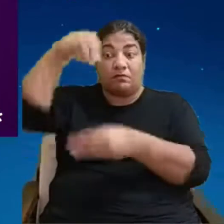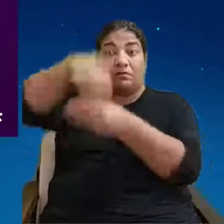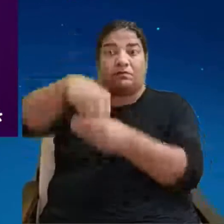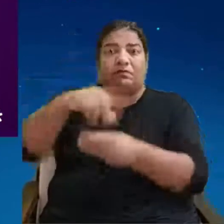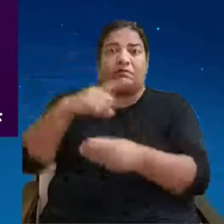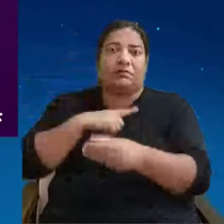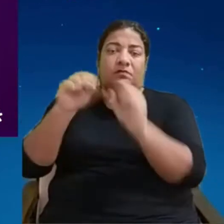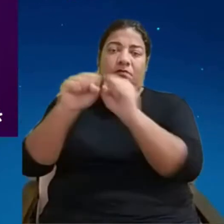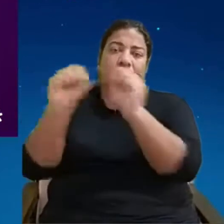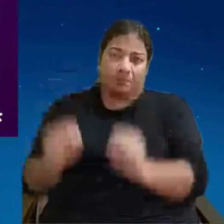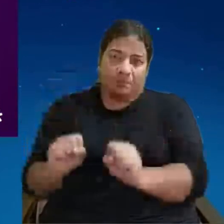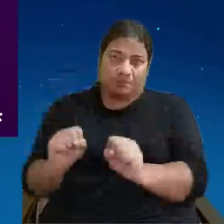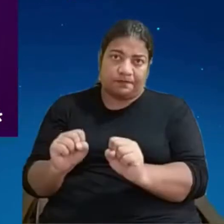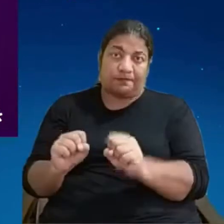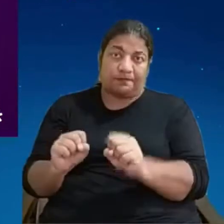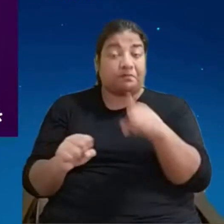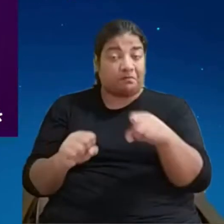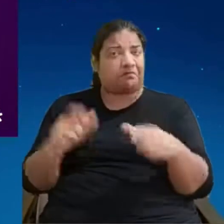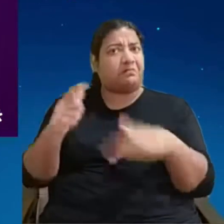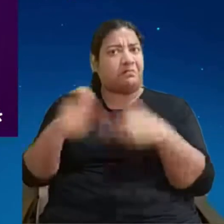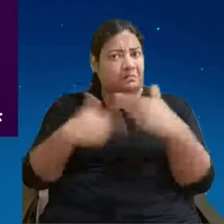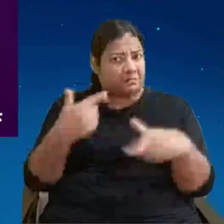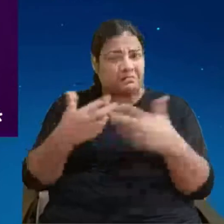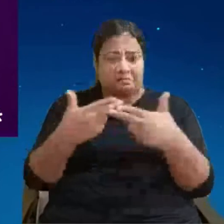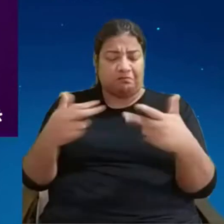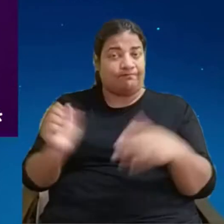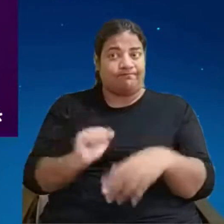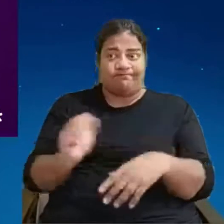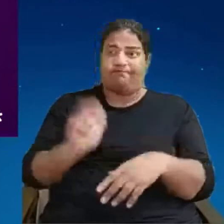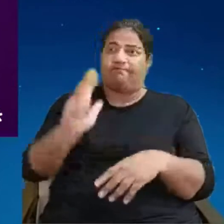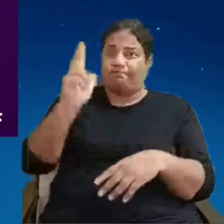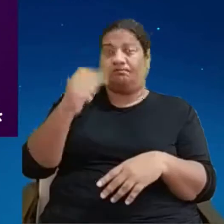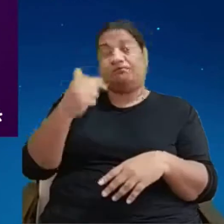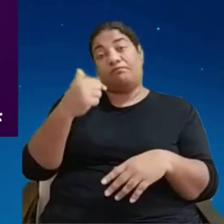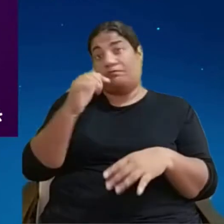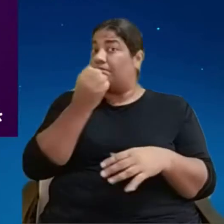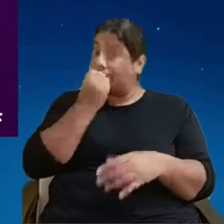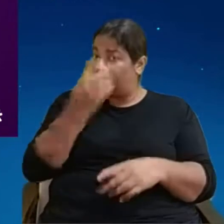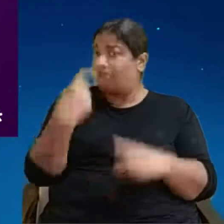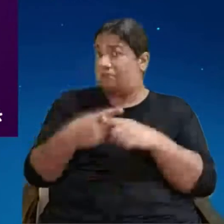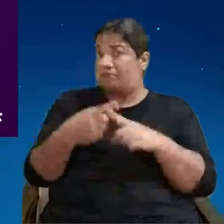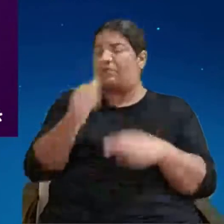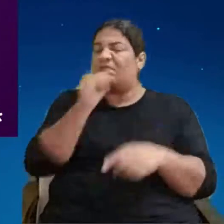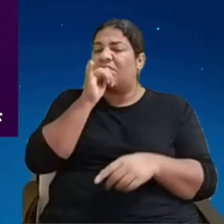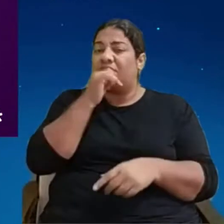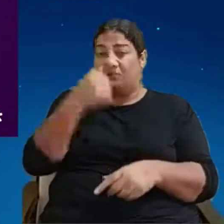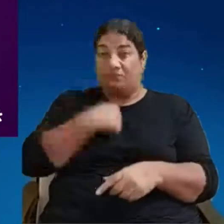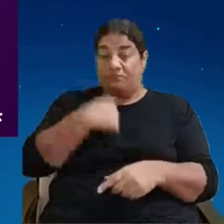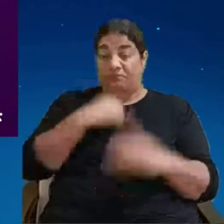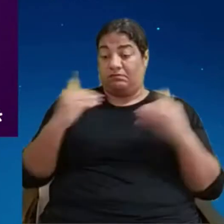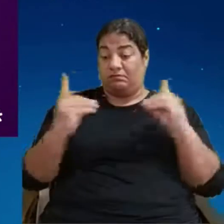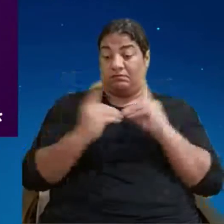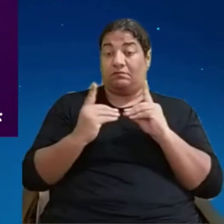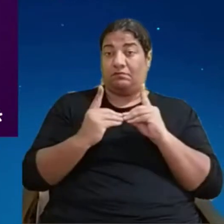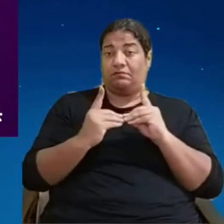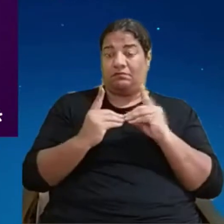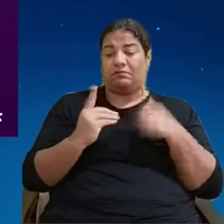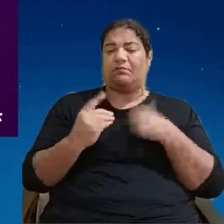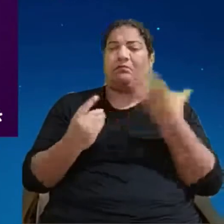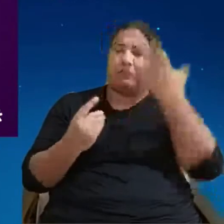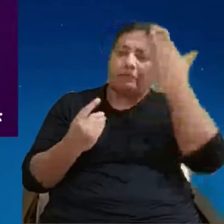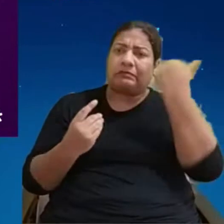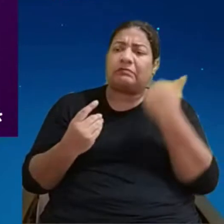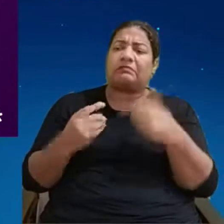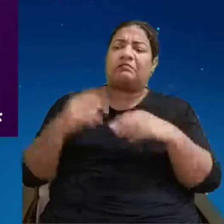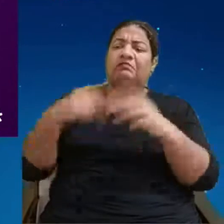porque eu, como consumidor, vou dar mais valor. Sabem? Da onde que vem esse produto do que aquele produto que eu não sei de onde que vem. Do cardiologista que usa,